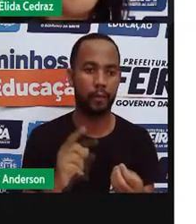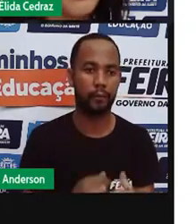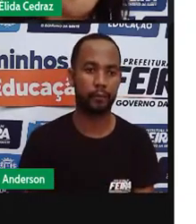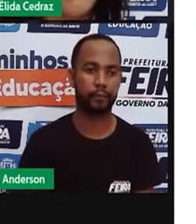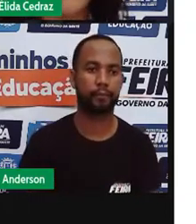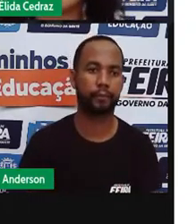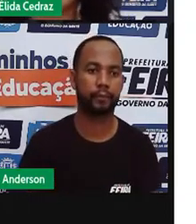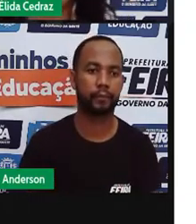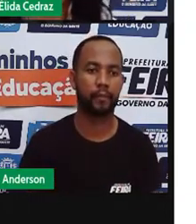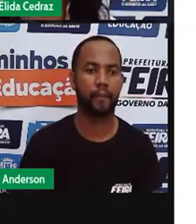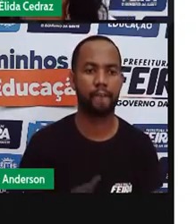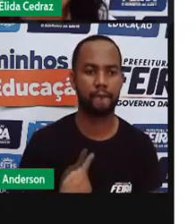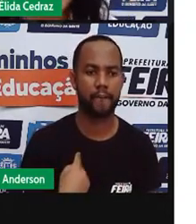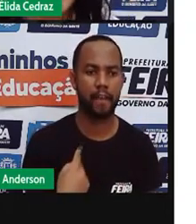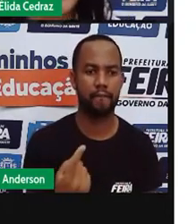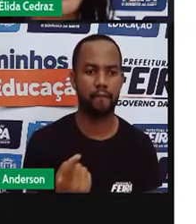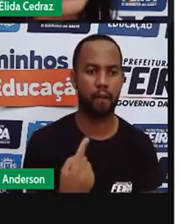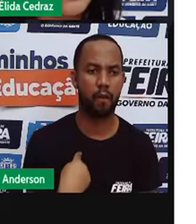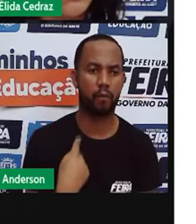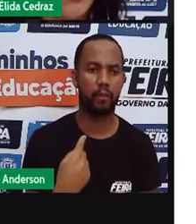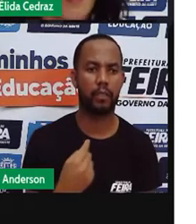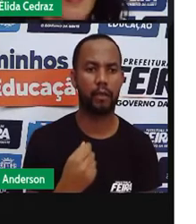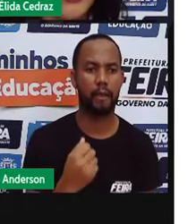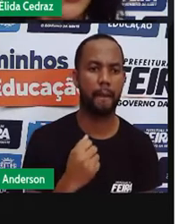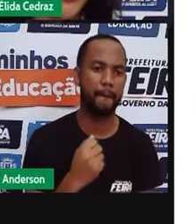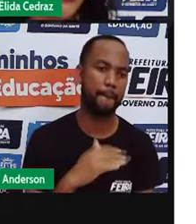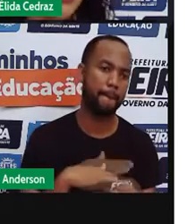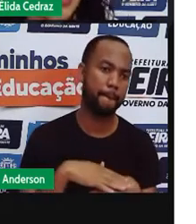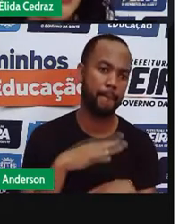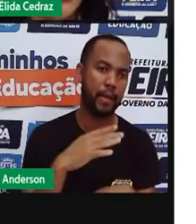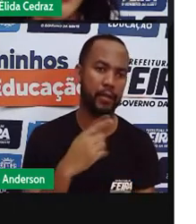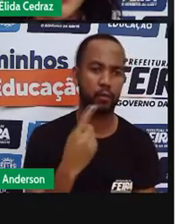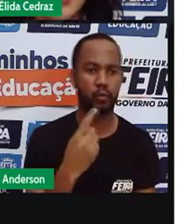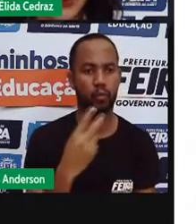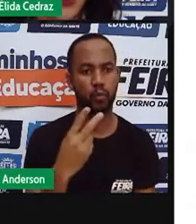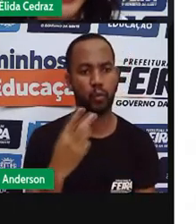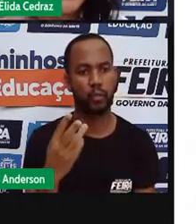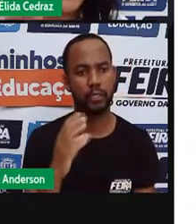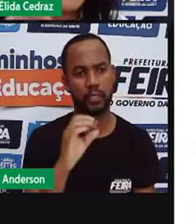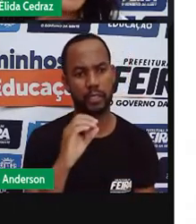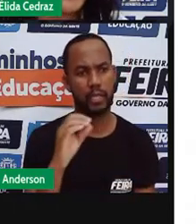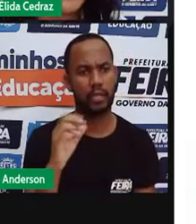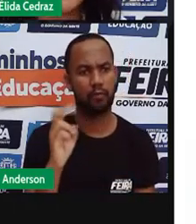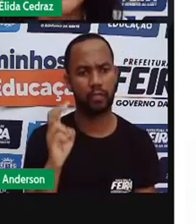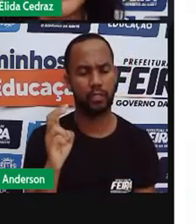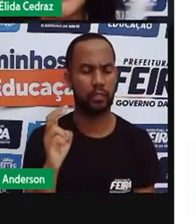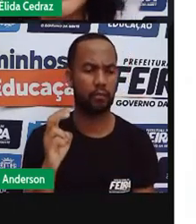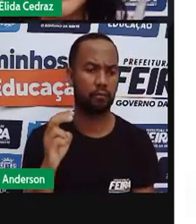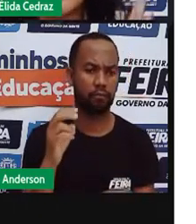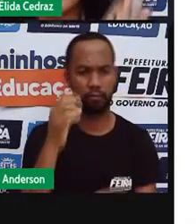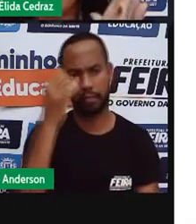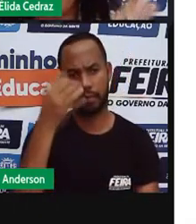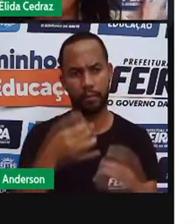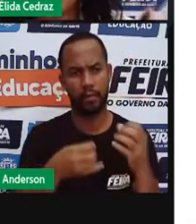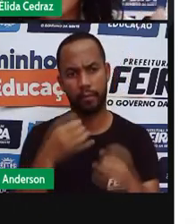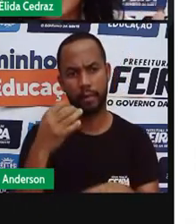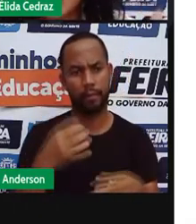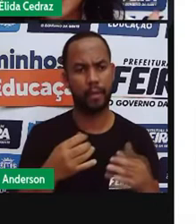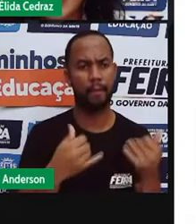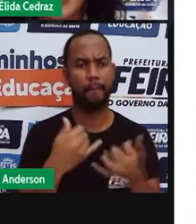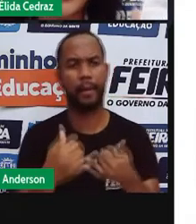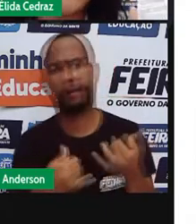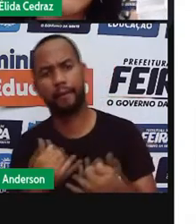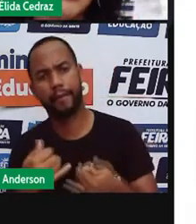O vai e volta, o mais dois, o quatro, o zero, o cinco. O jogo, ele está todo